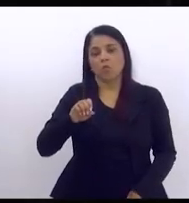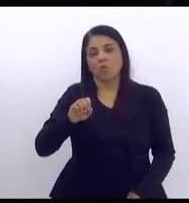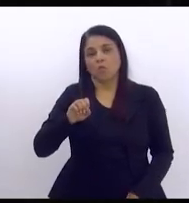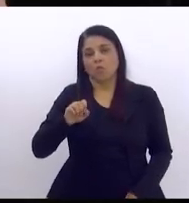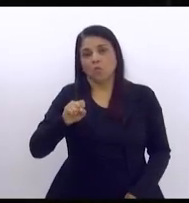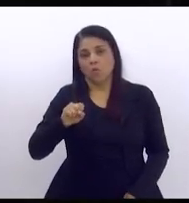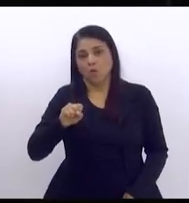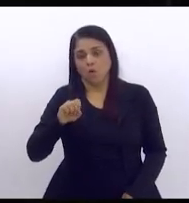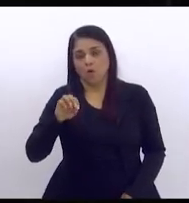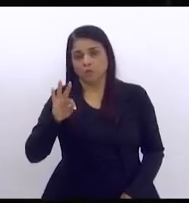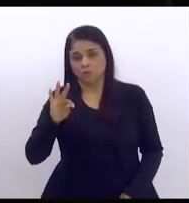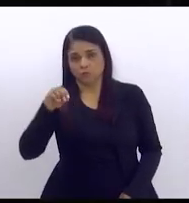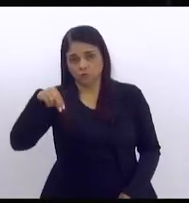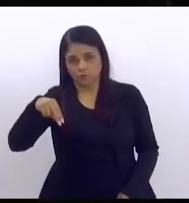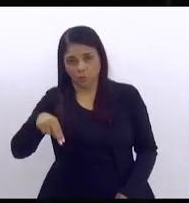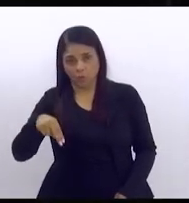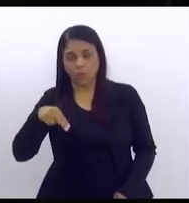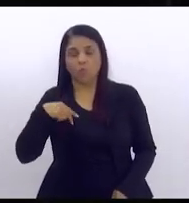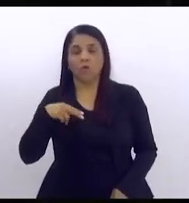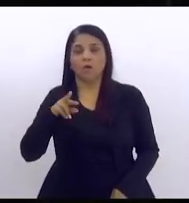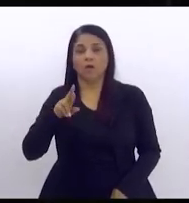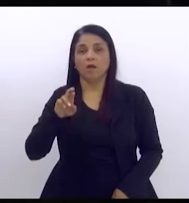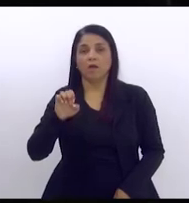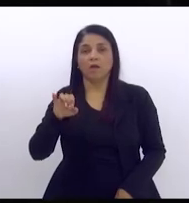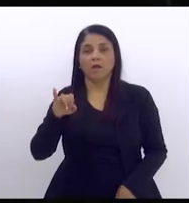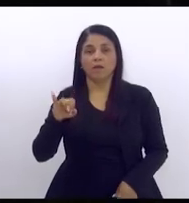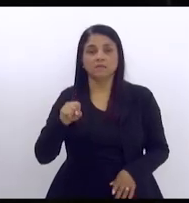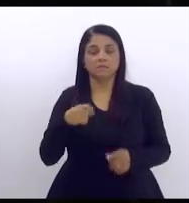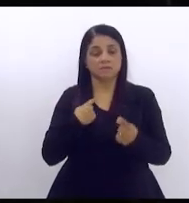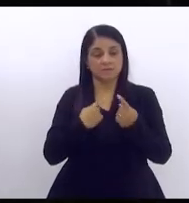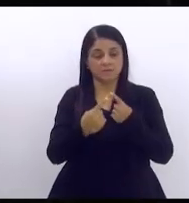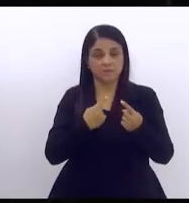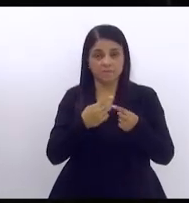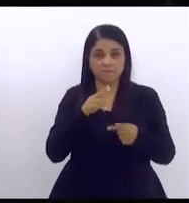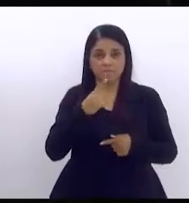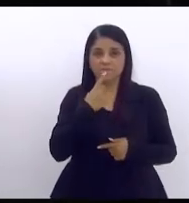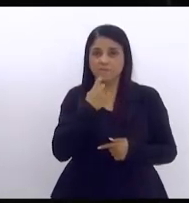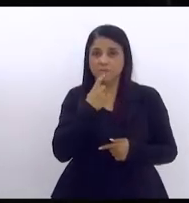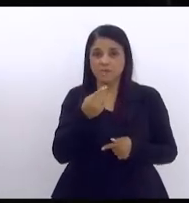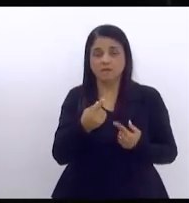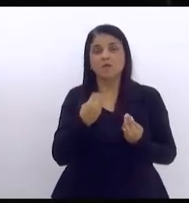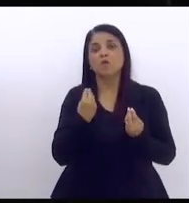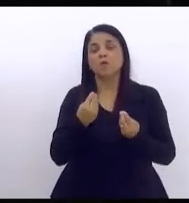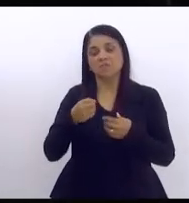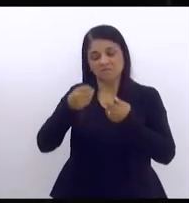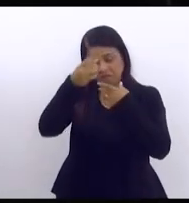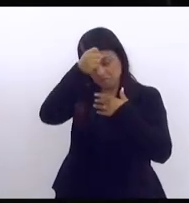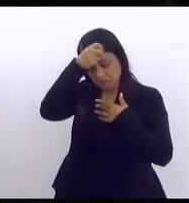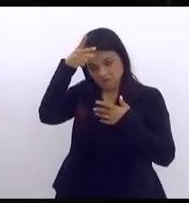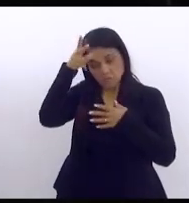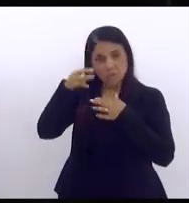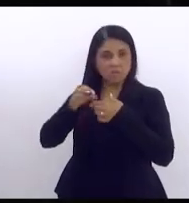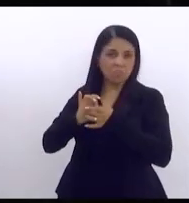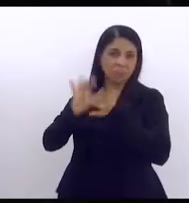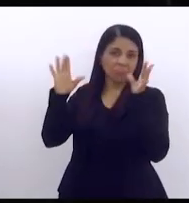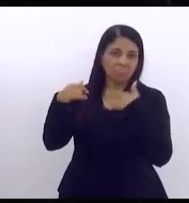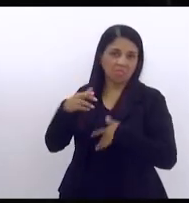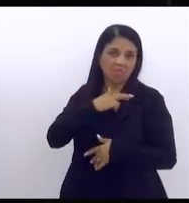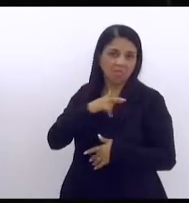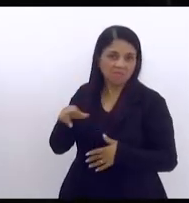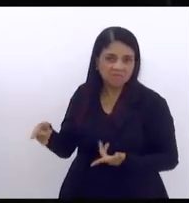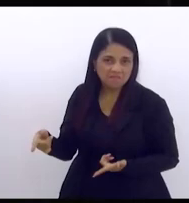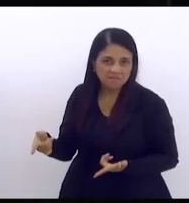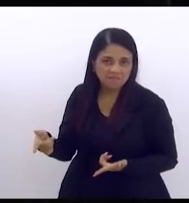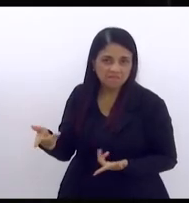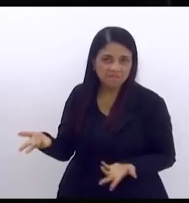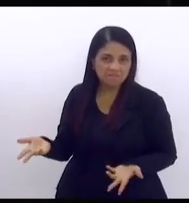de revitalização da linha vermelha ia ficar à mercê da prefeitura e eu digo mais além